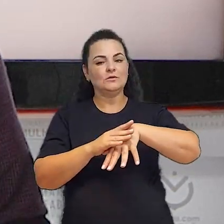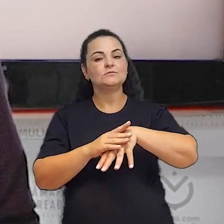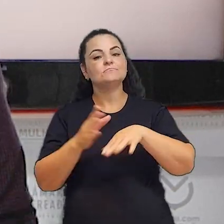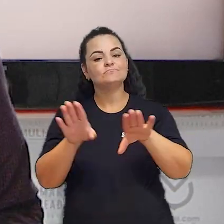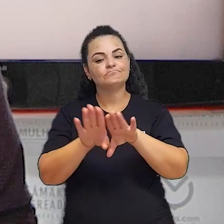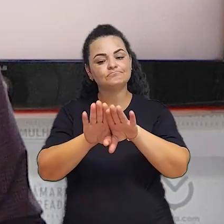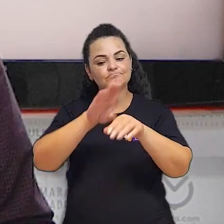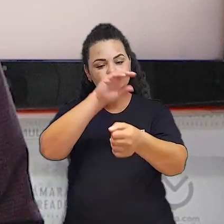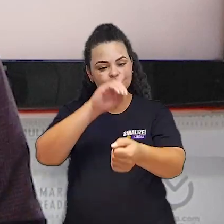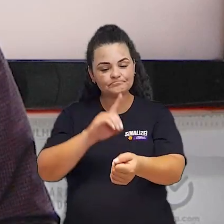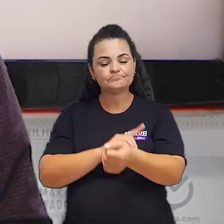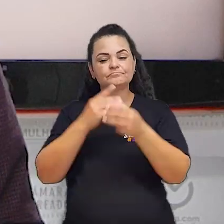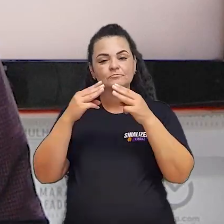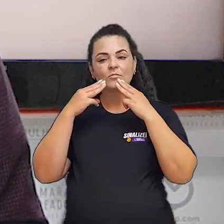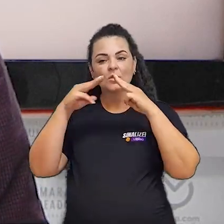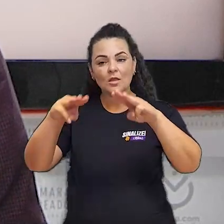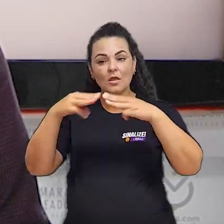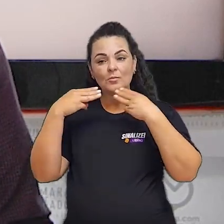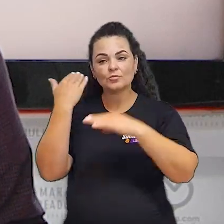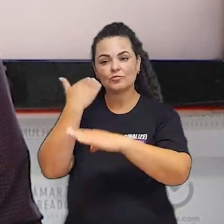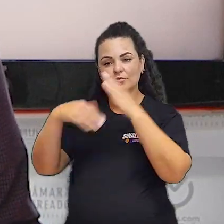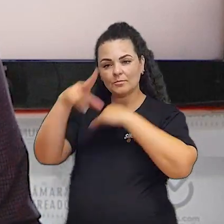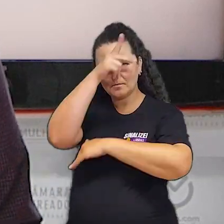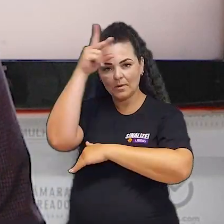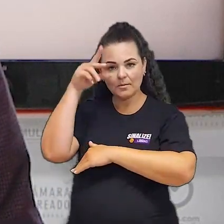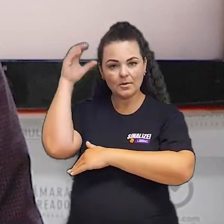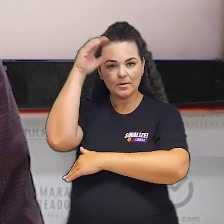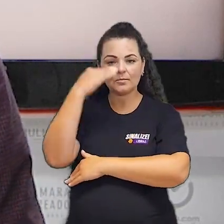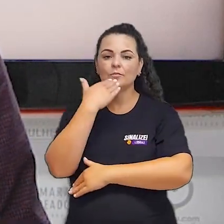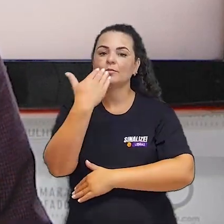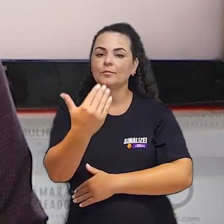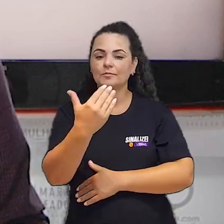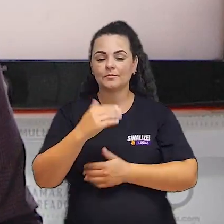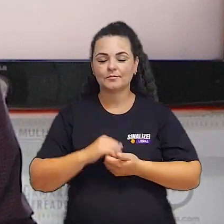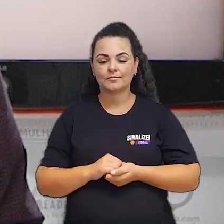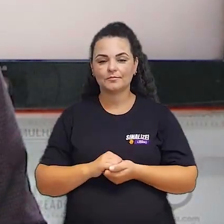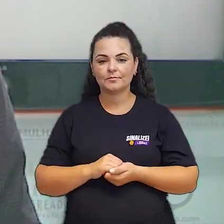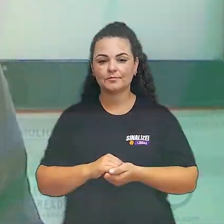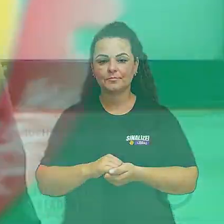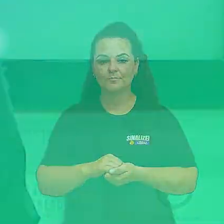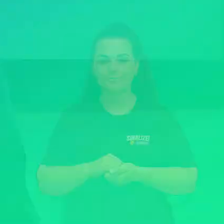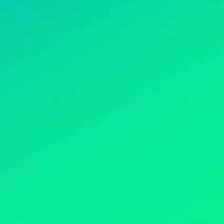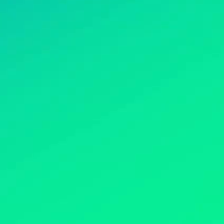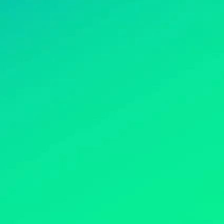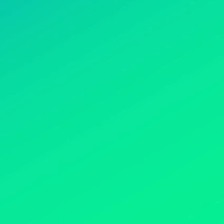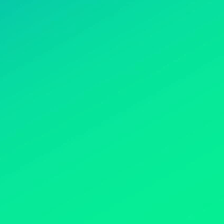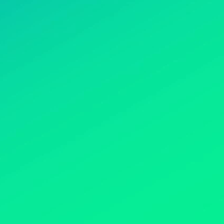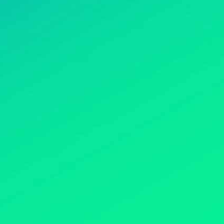pelo Aedes aegypti. A moção foi enviada à Prefeitura para a ciência da demanda.